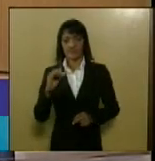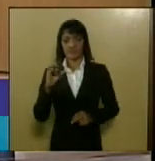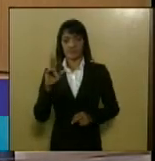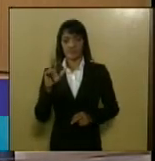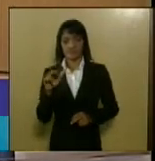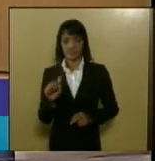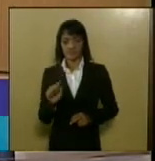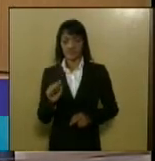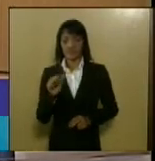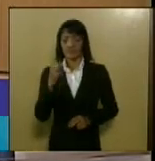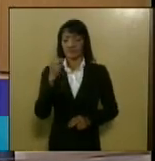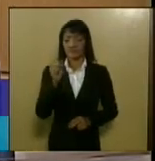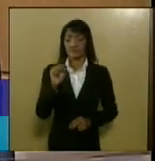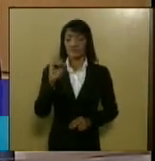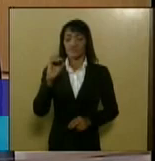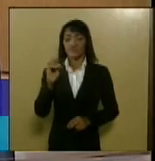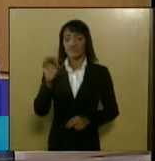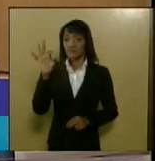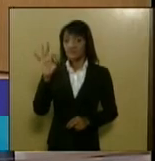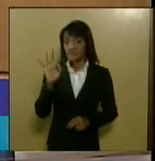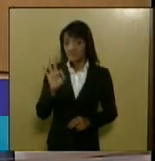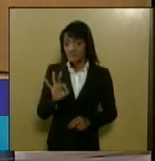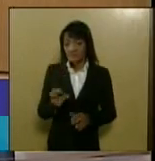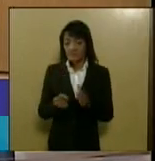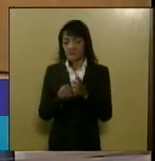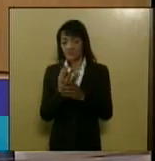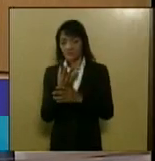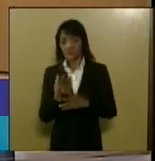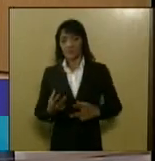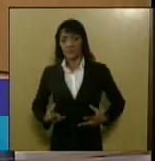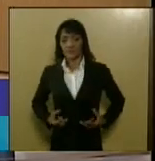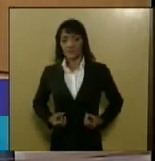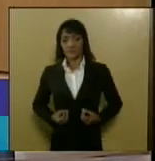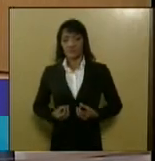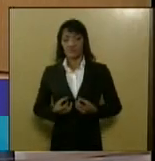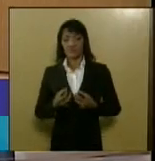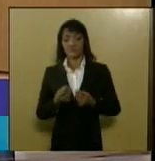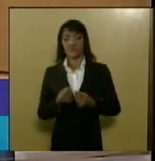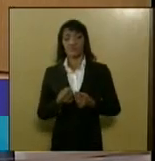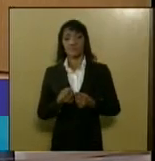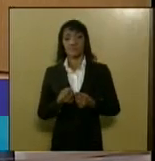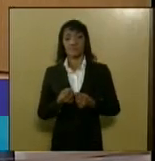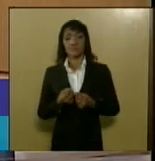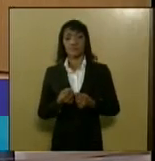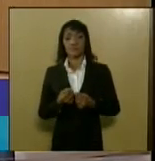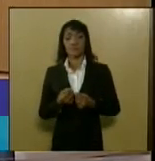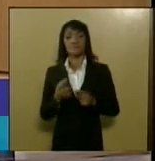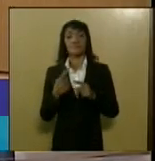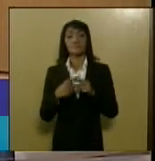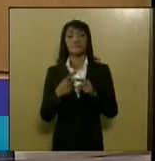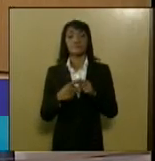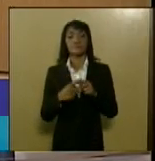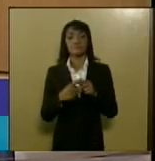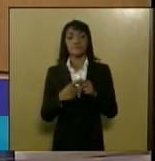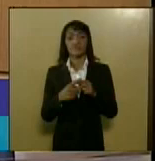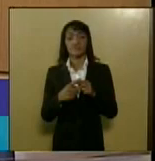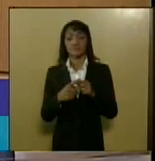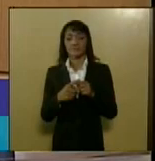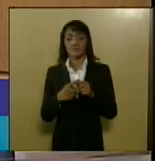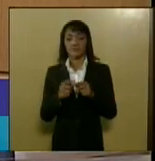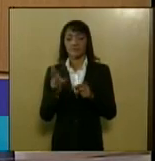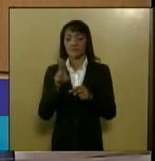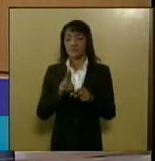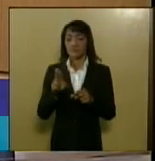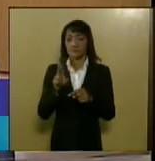80% dos câncer que ocorrem em adultos são decorrentes de doença relacionada ao uso